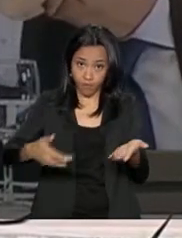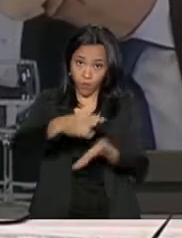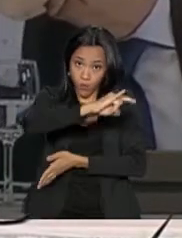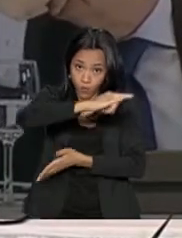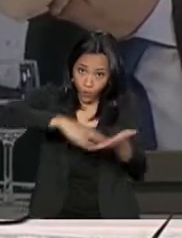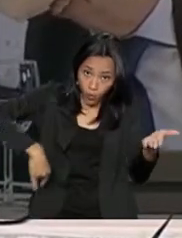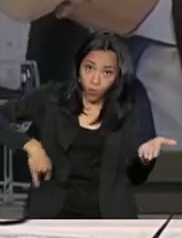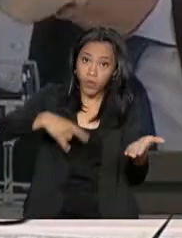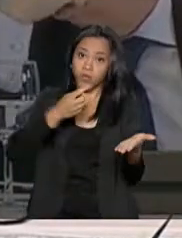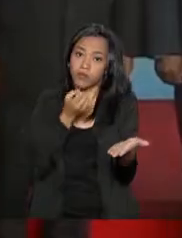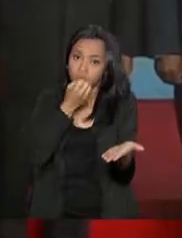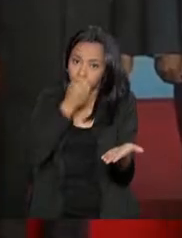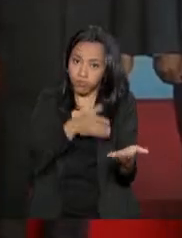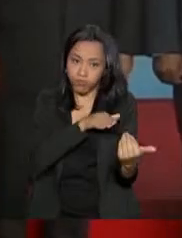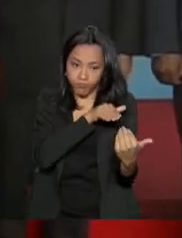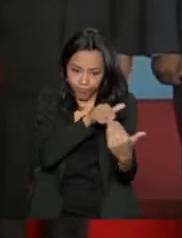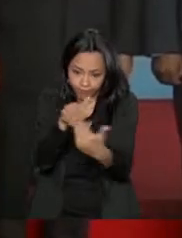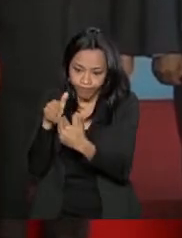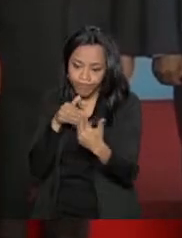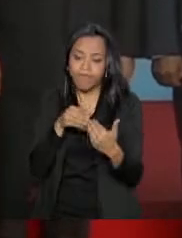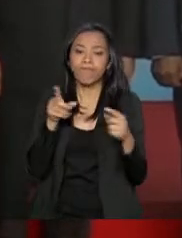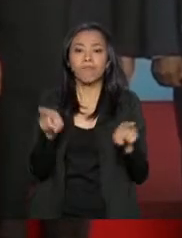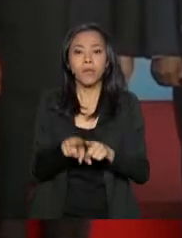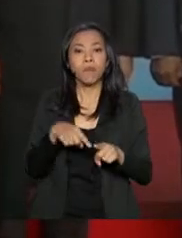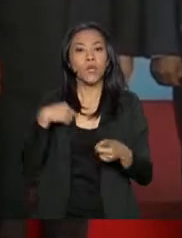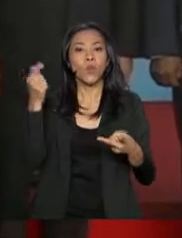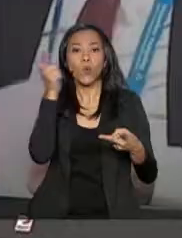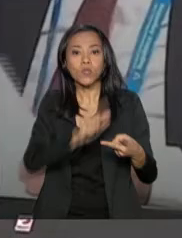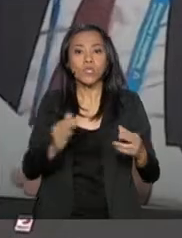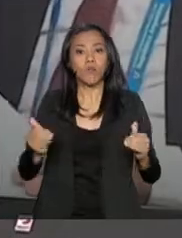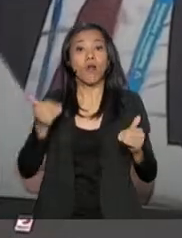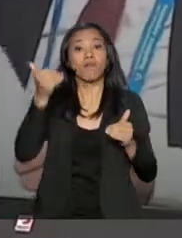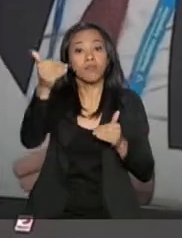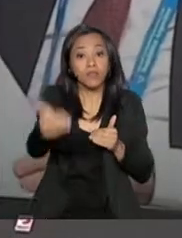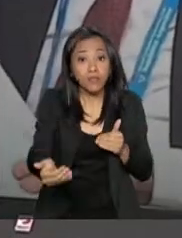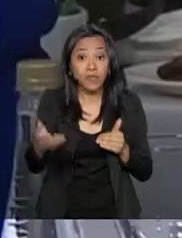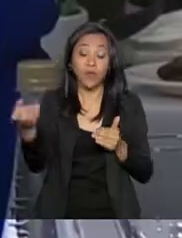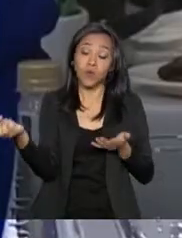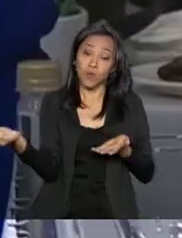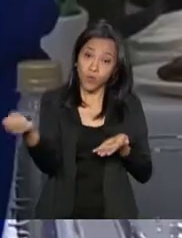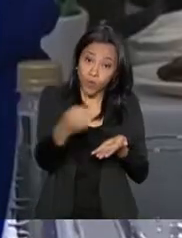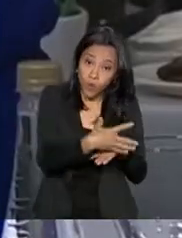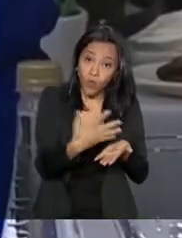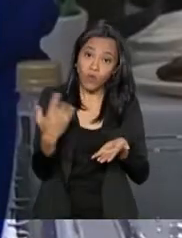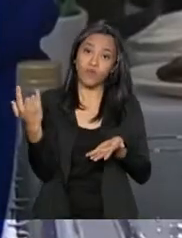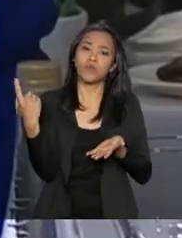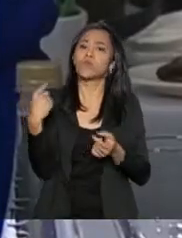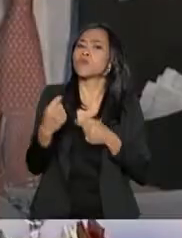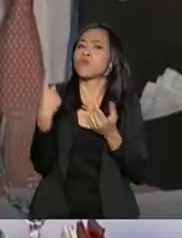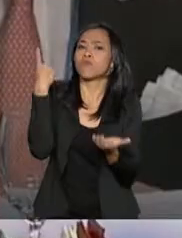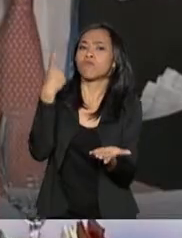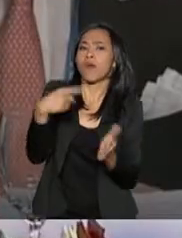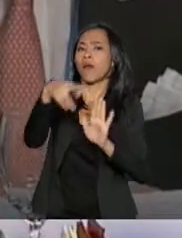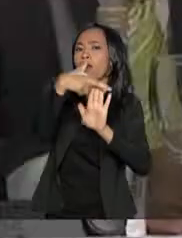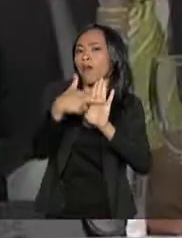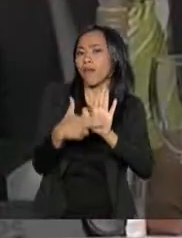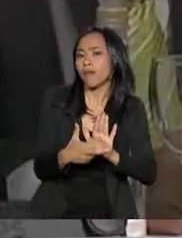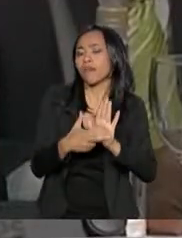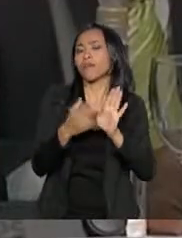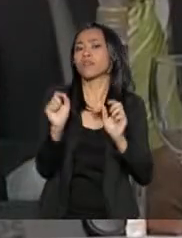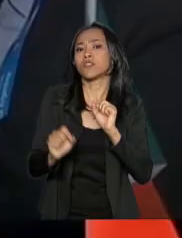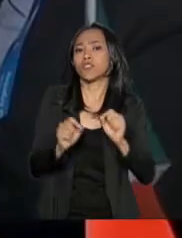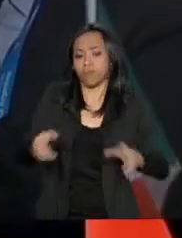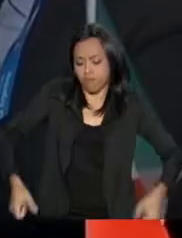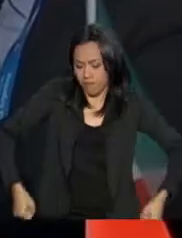Regulatórias Internacionais. Também foi possível avançar no acordo para um novo regime aduaneiro de bagagem do Mercosul, que